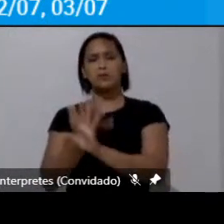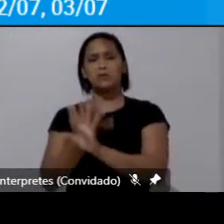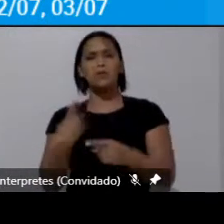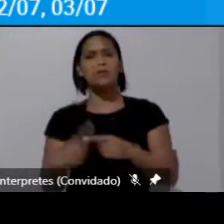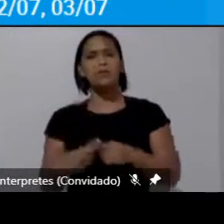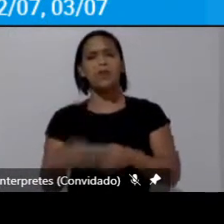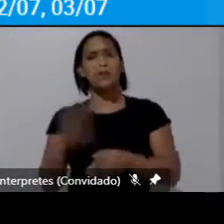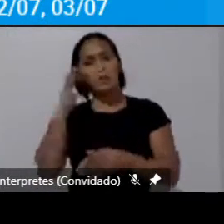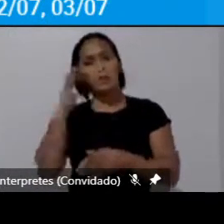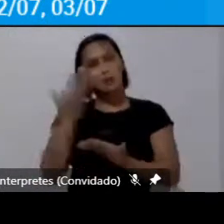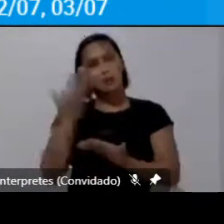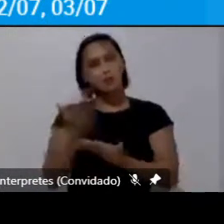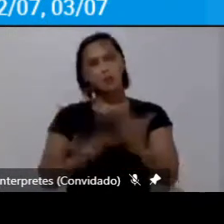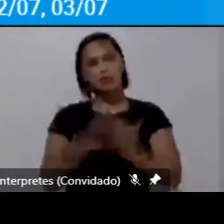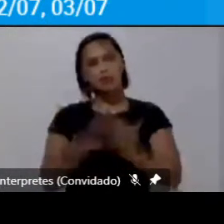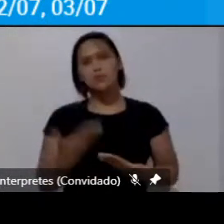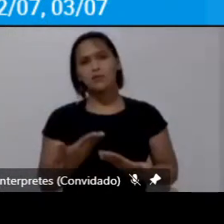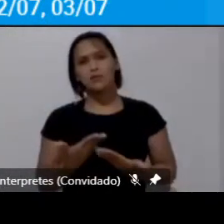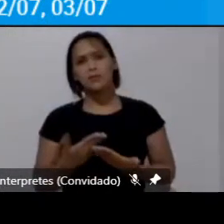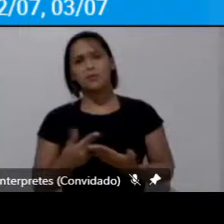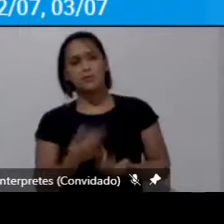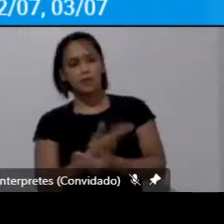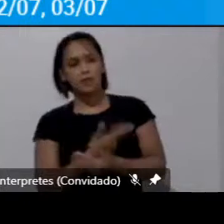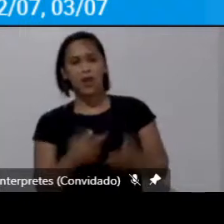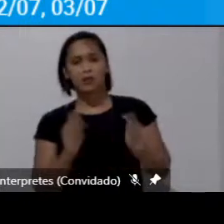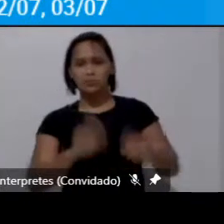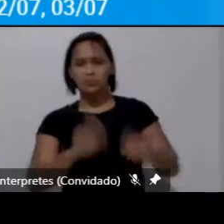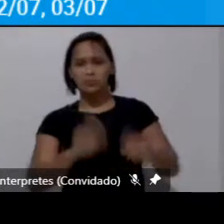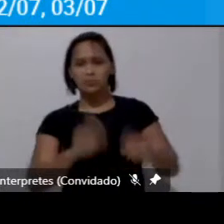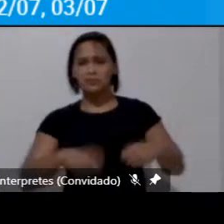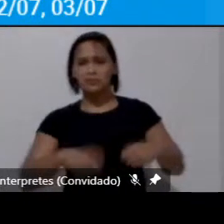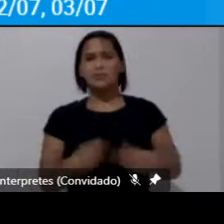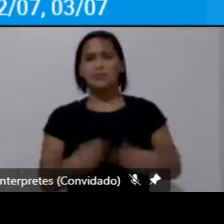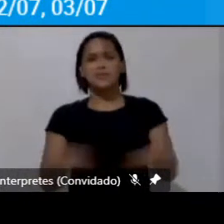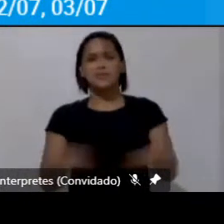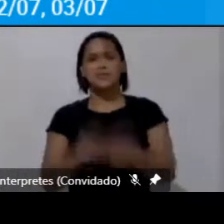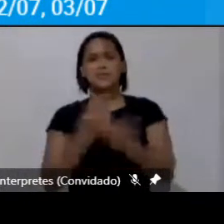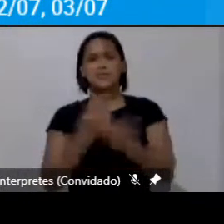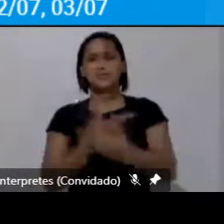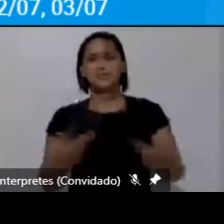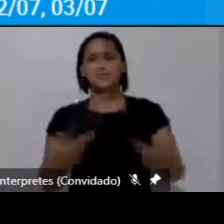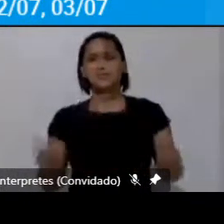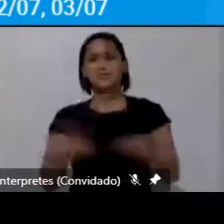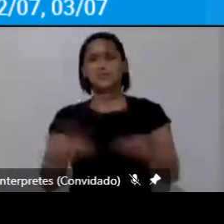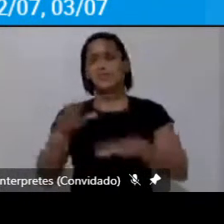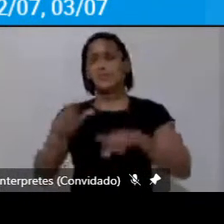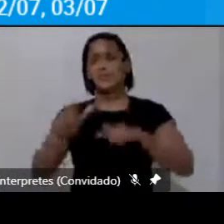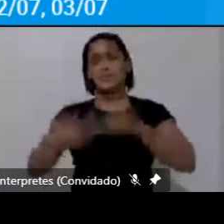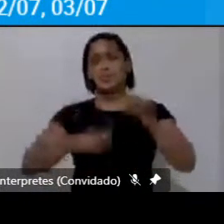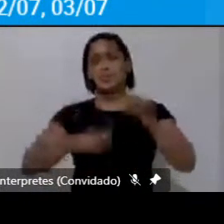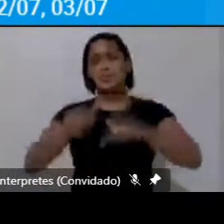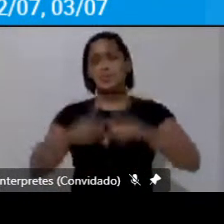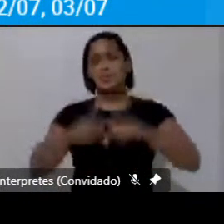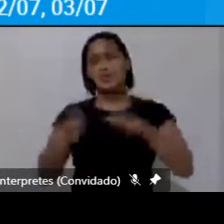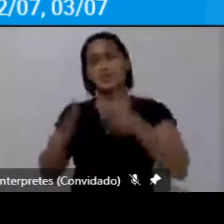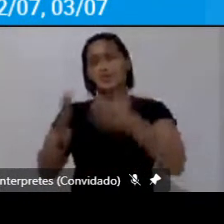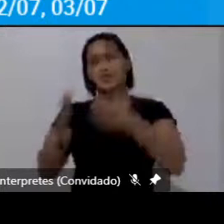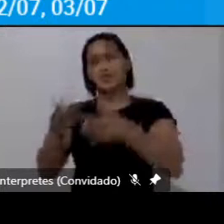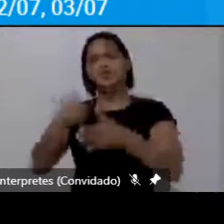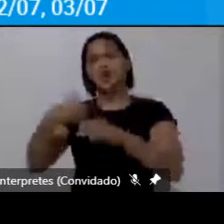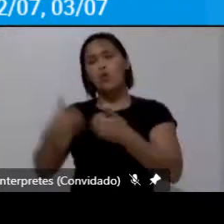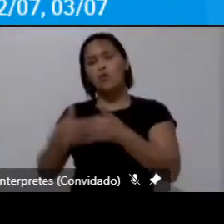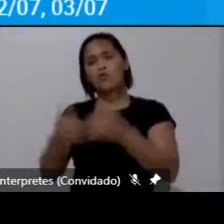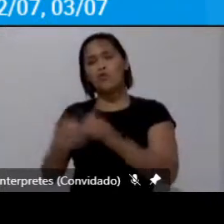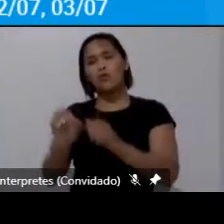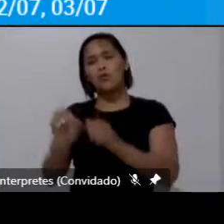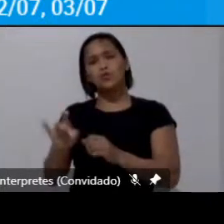essas relações no espaço é um grande desafio e muitas vezes quem trabalha com transporte só trabalha com a rede de transporte